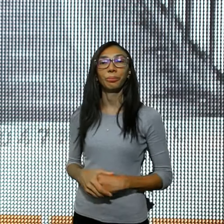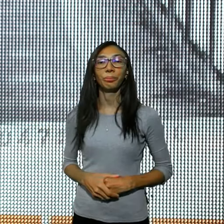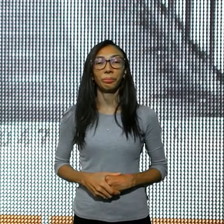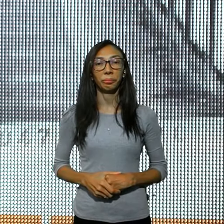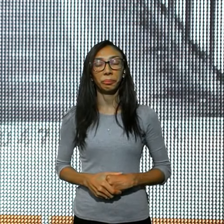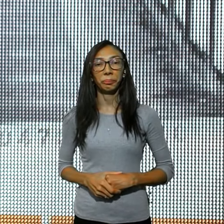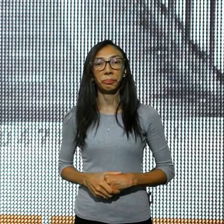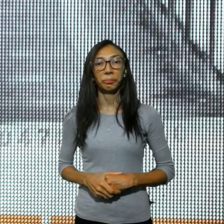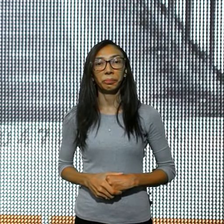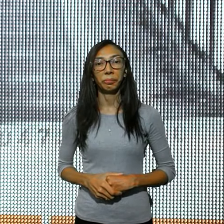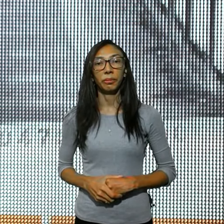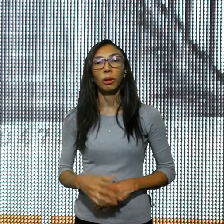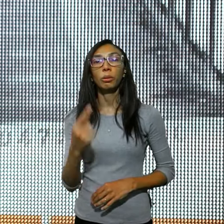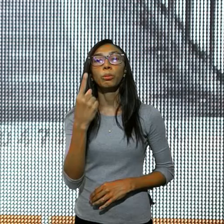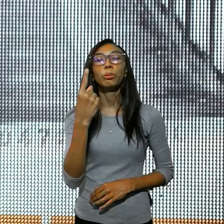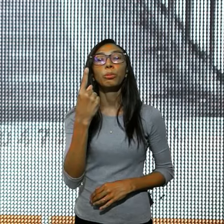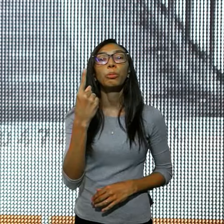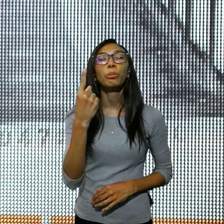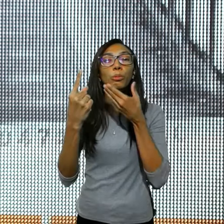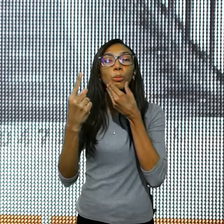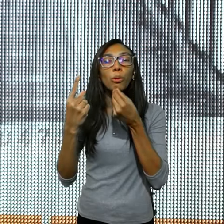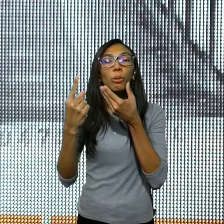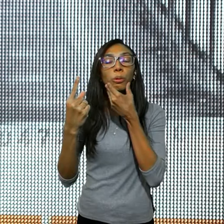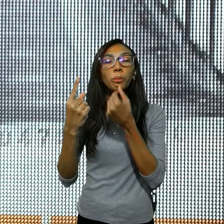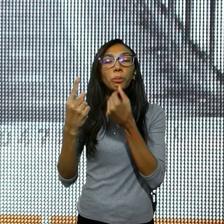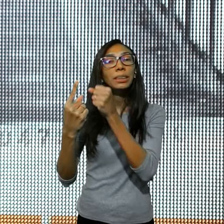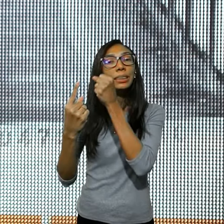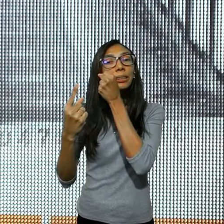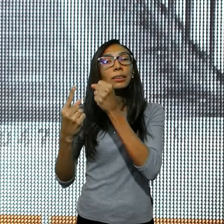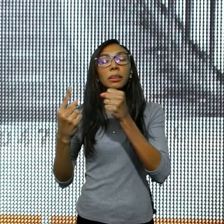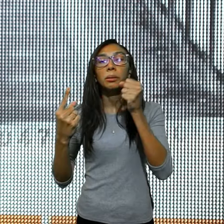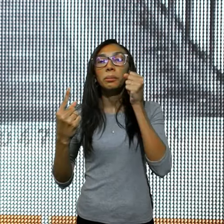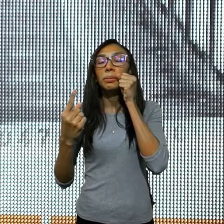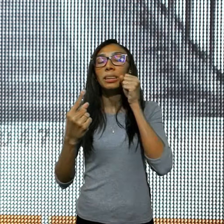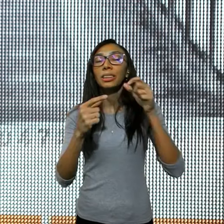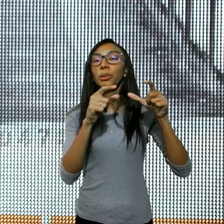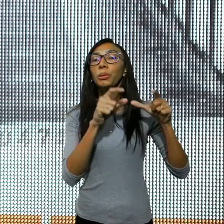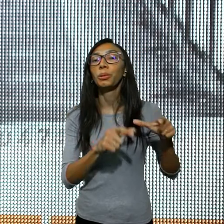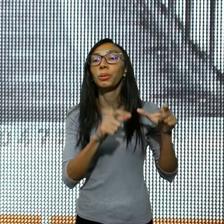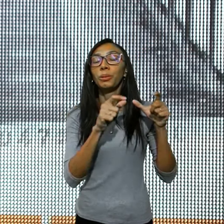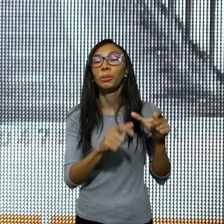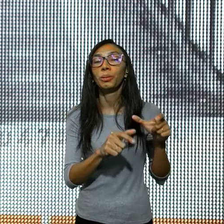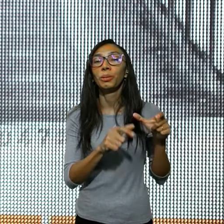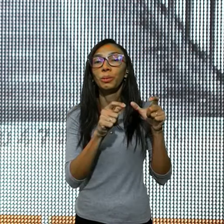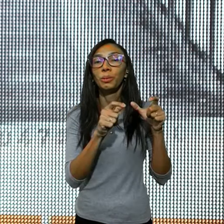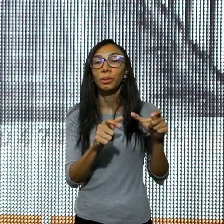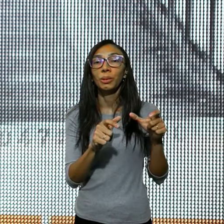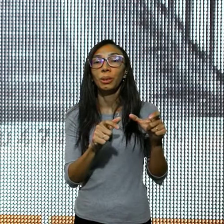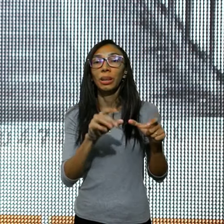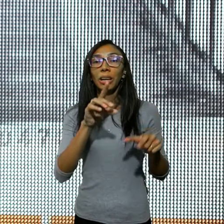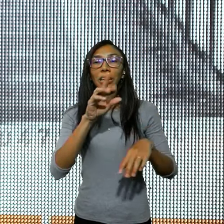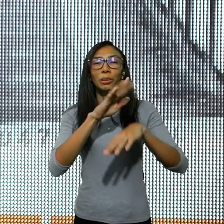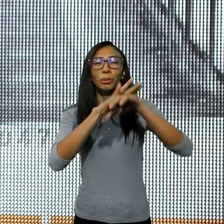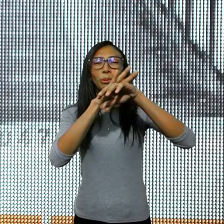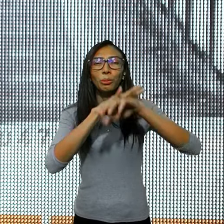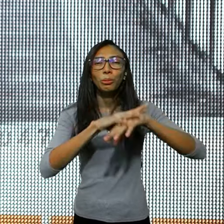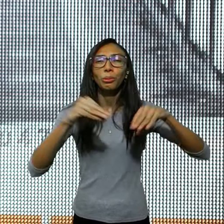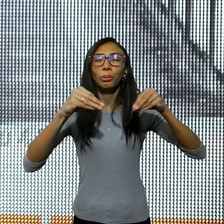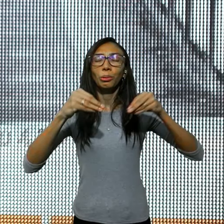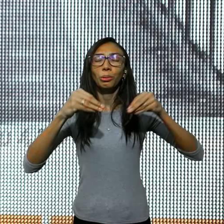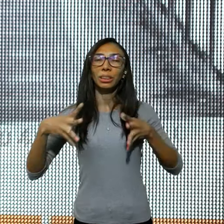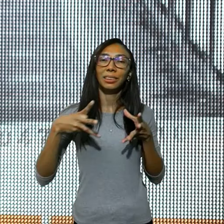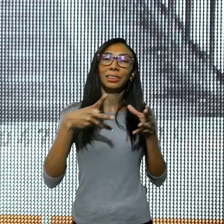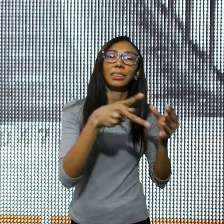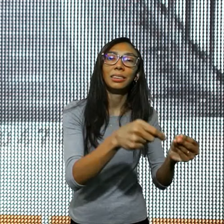e aqui, apenas um samaritano, um daqueles homens, que tinha sido curado, das suas distorções,